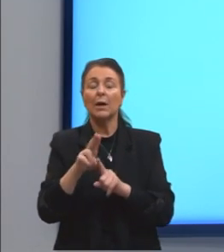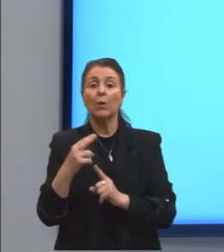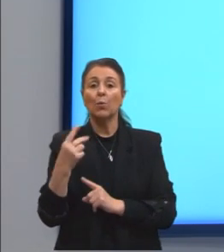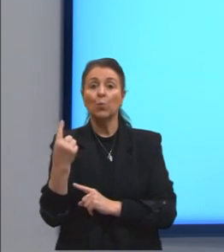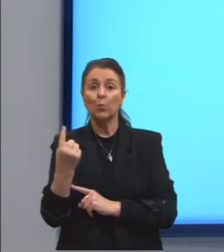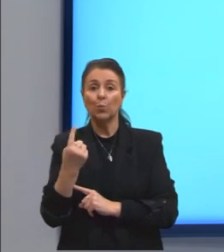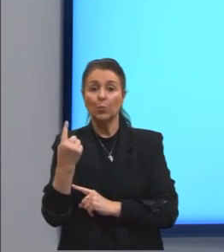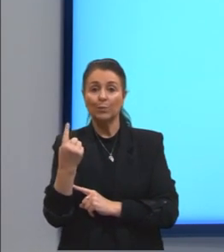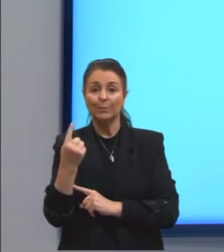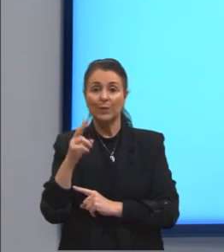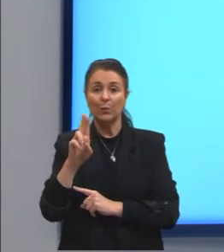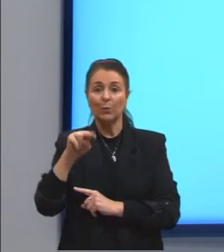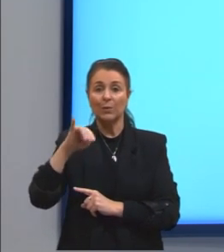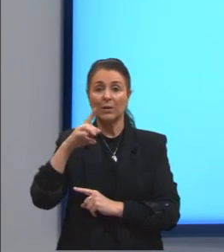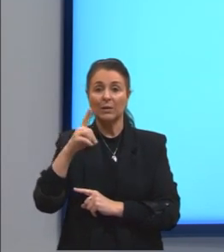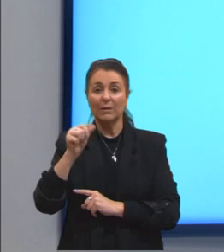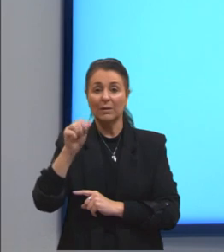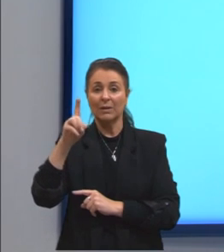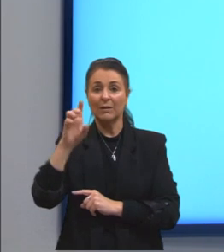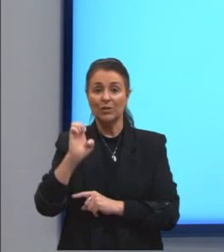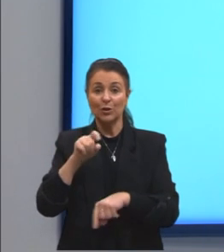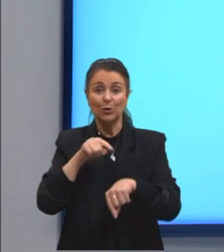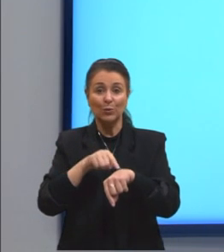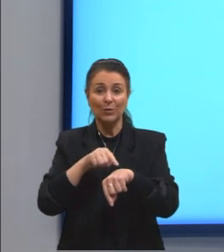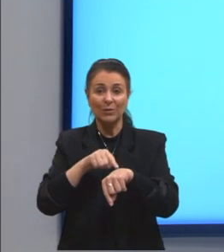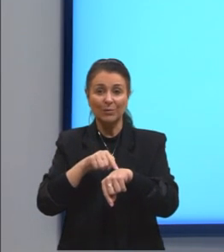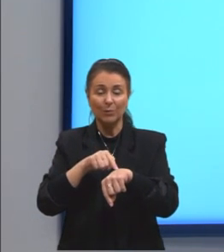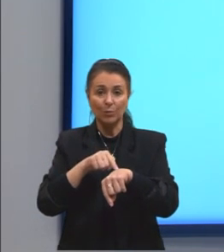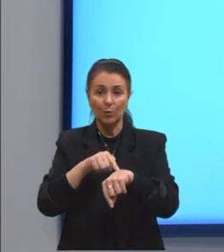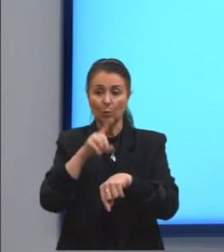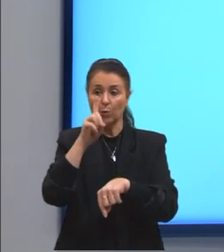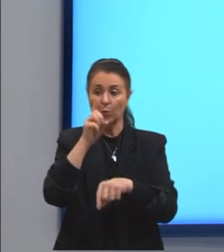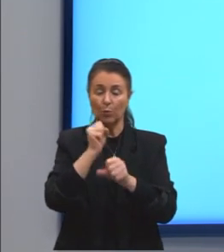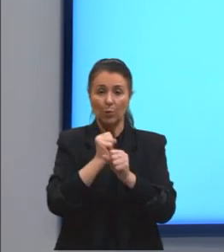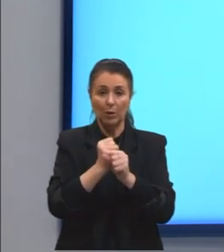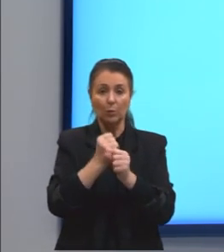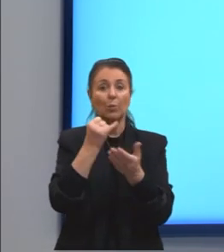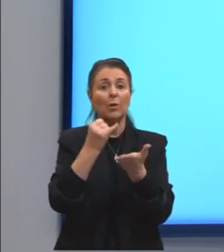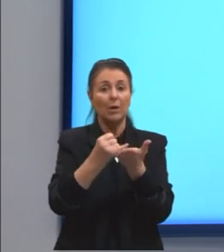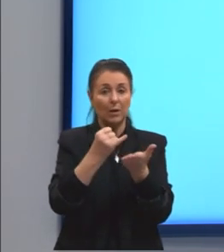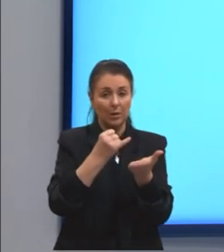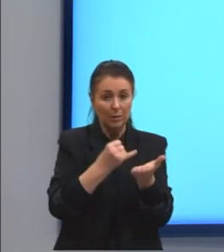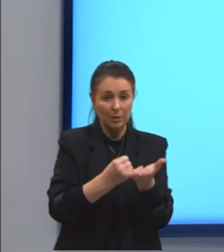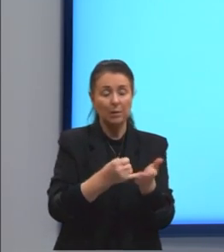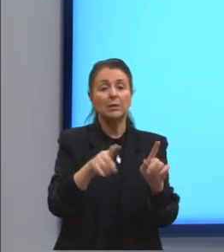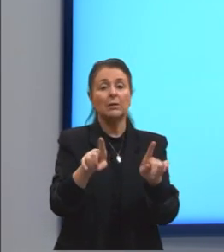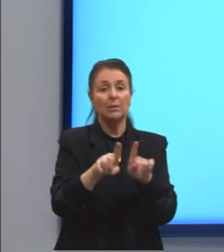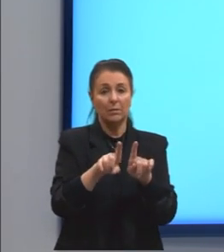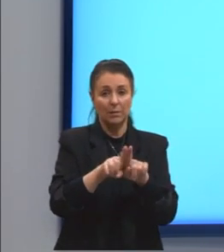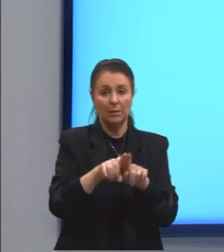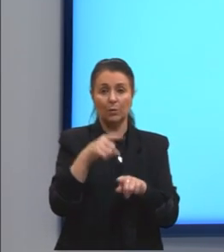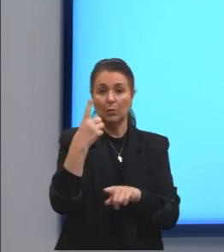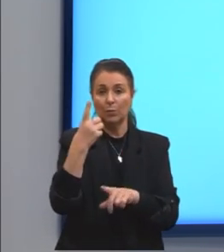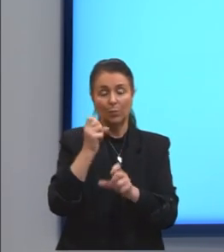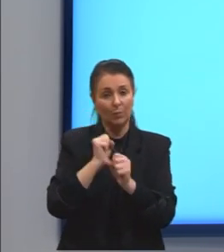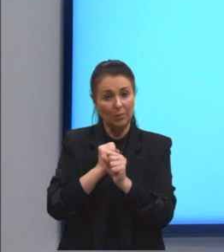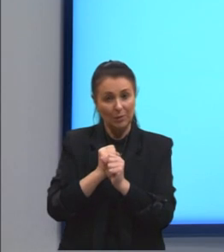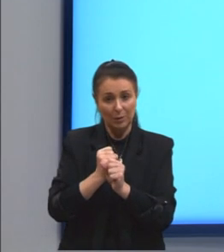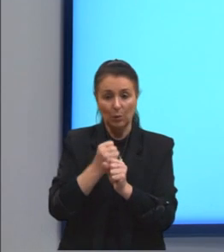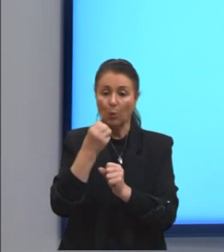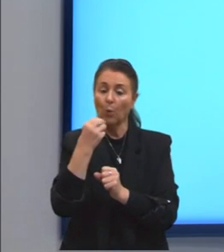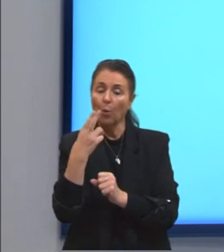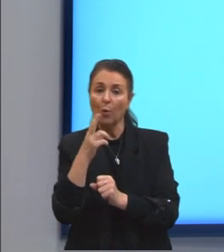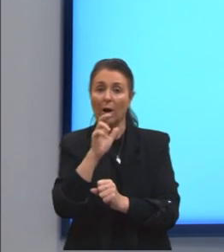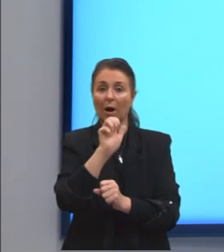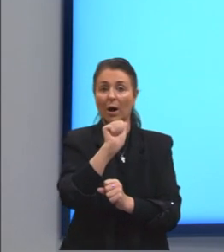tempo. Se o tempo aqui é de um ano, a taxa também precisa ser ao ano. Nesse caso, já está